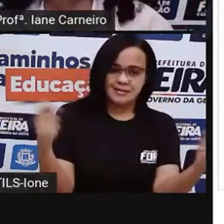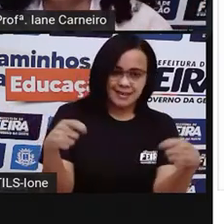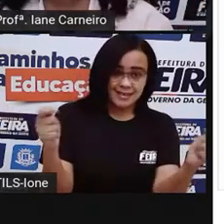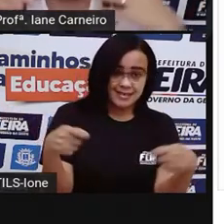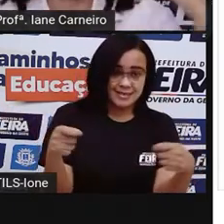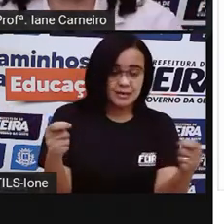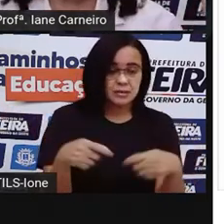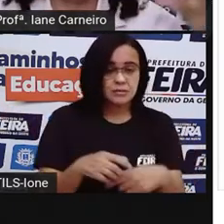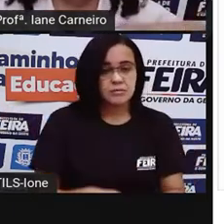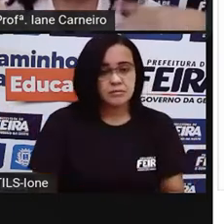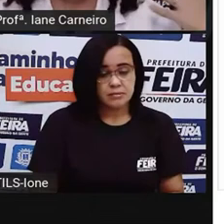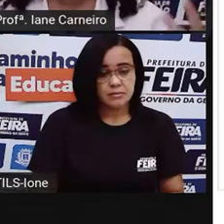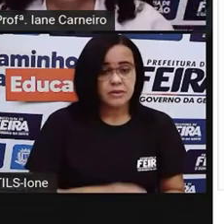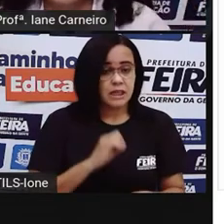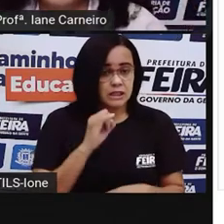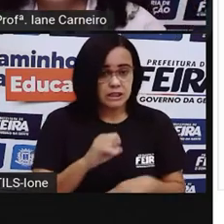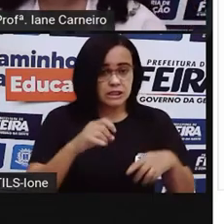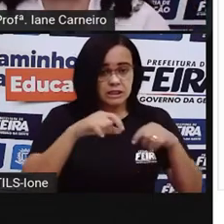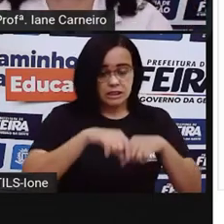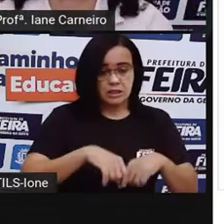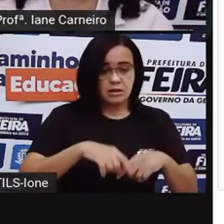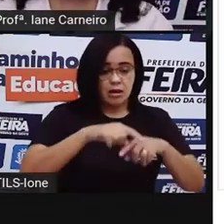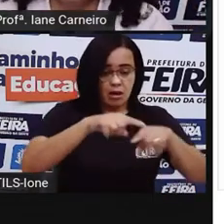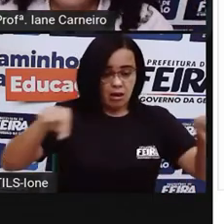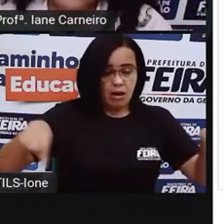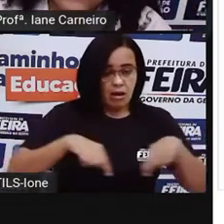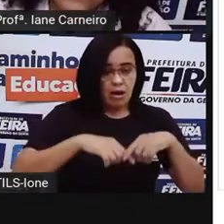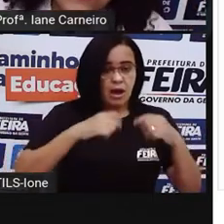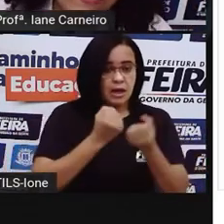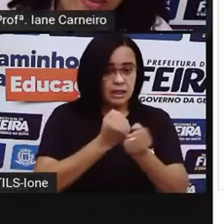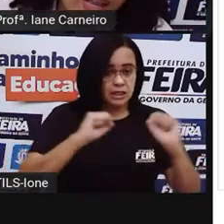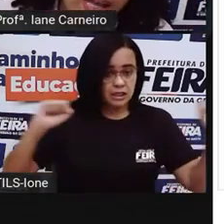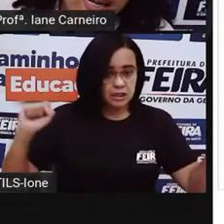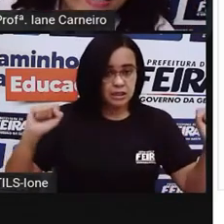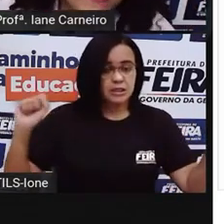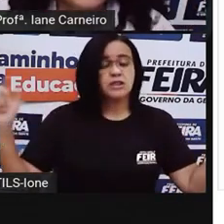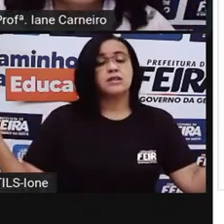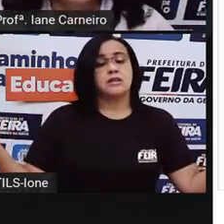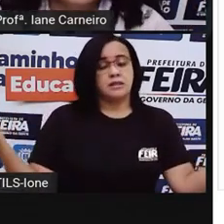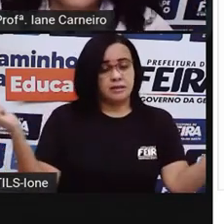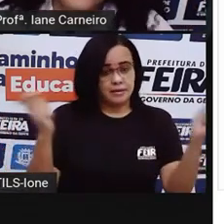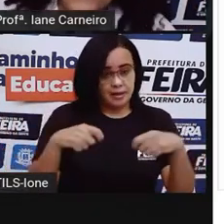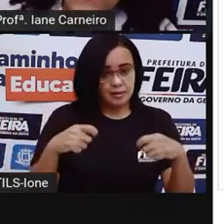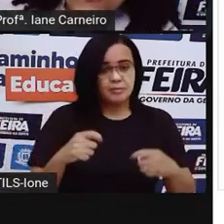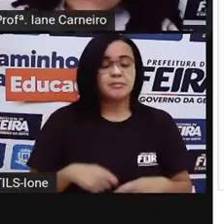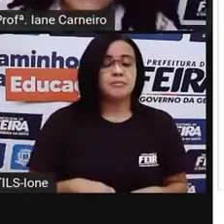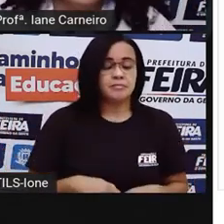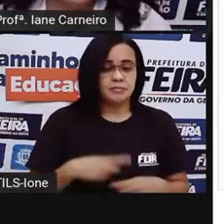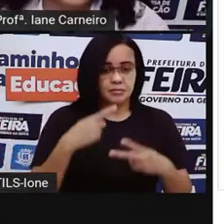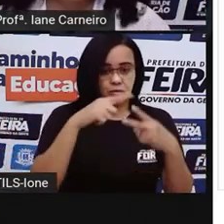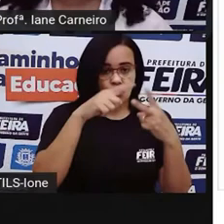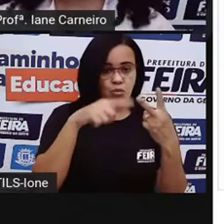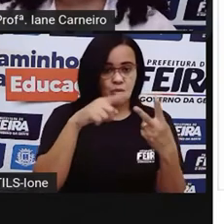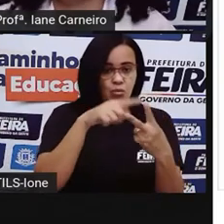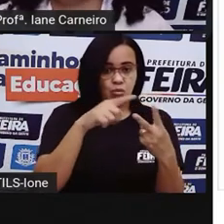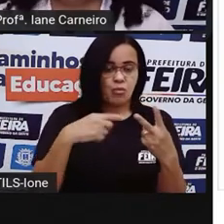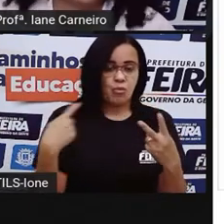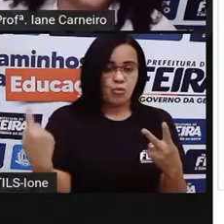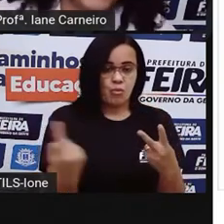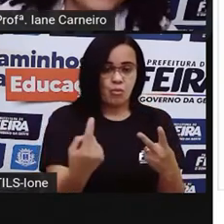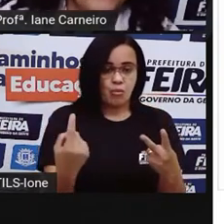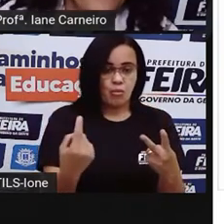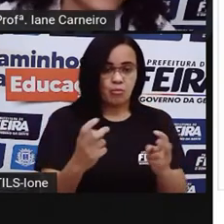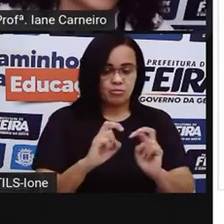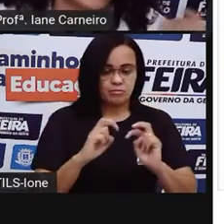é um pouco maior, tem mais crianças, aí a gente faz uma segunda fileira aqui dentro. Ou, né, às vezes, quando a Pró vai